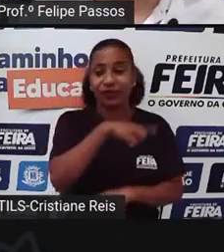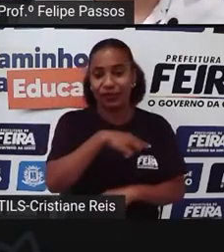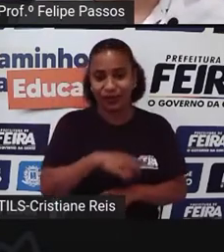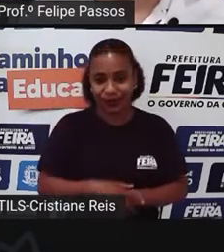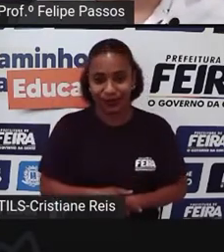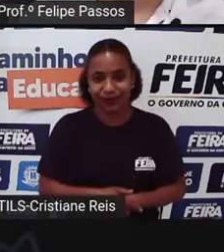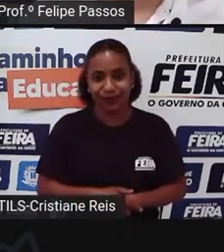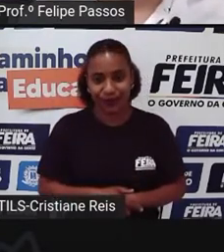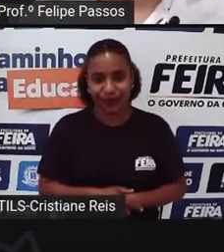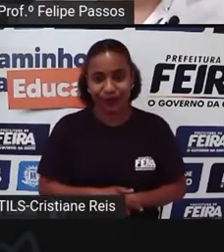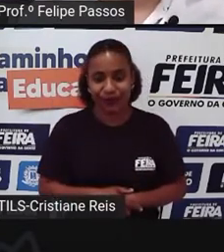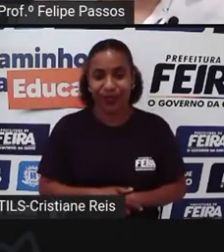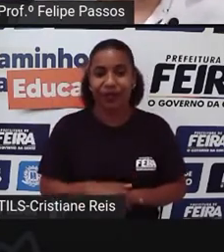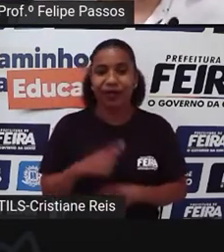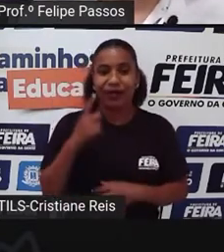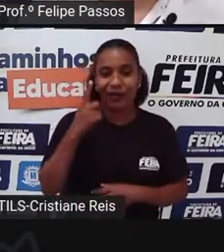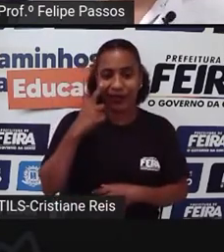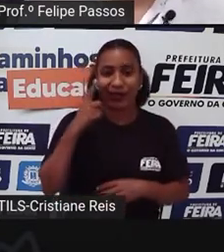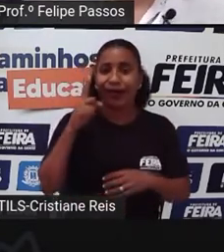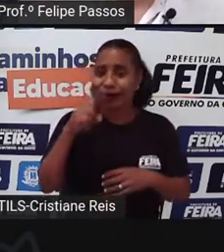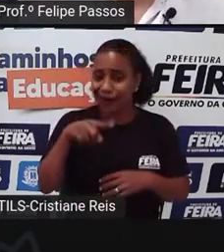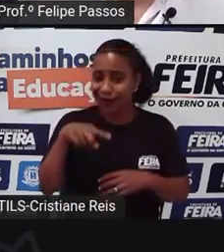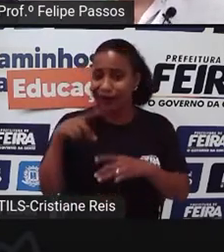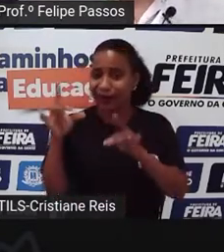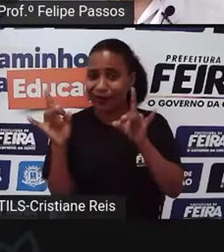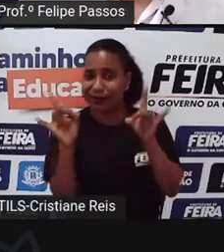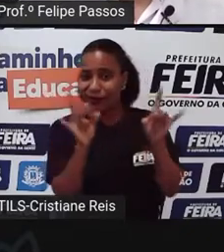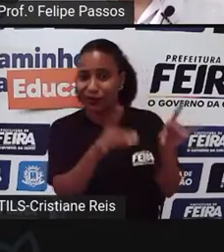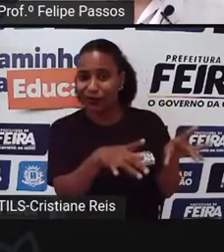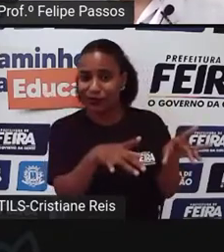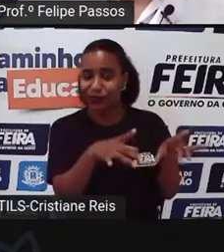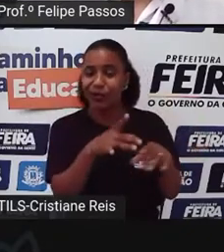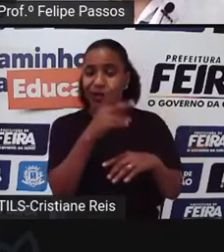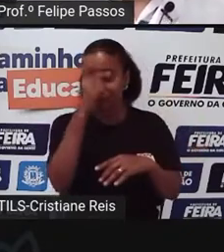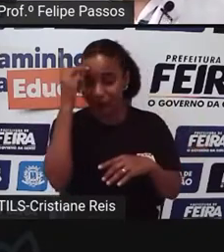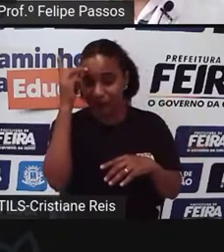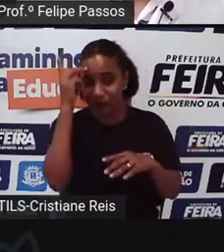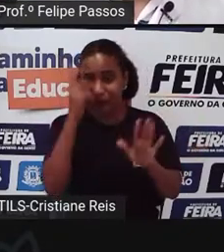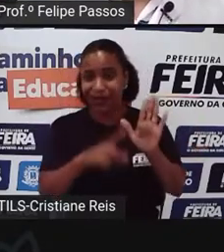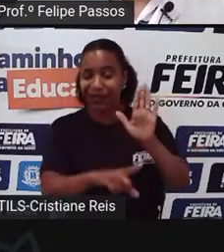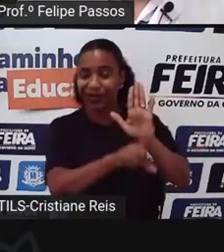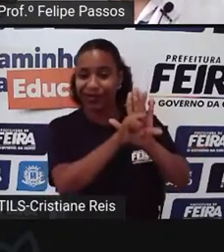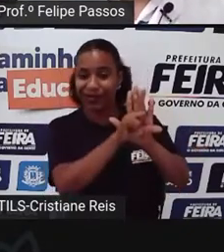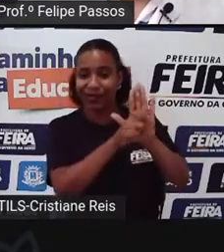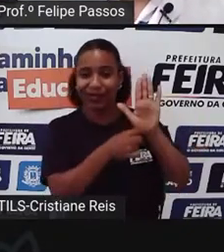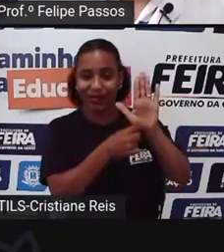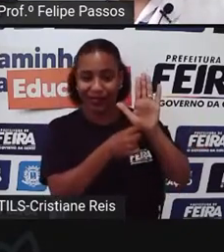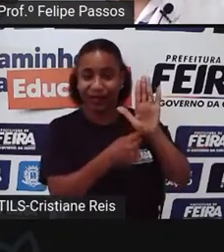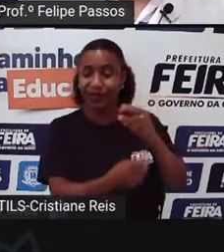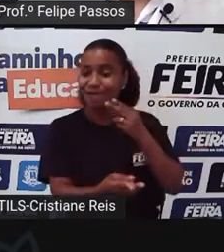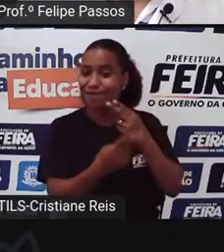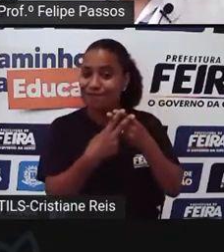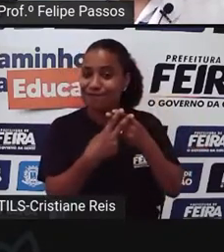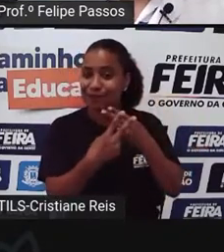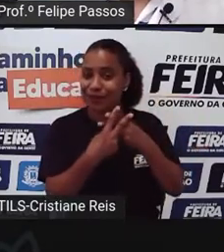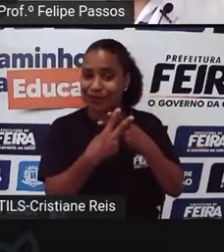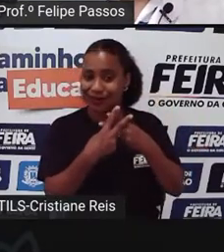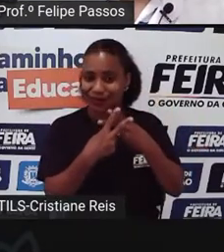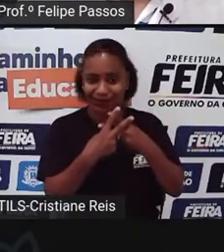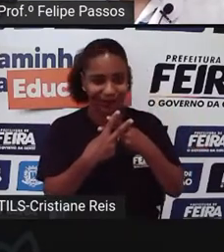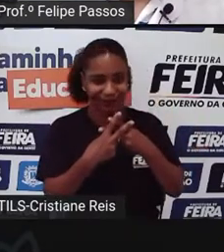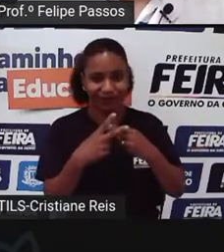é abandono E é lei E a pessoa Que fizer isso Ela vai presa Então ninguém Vai